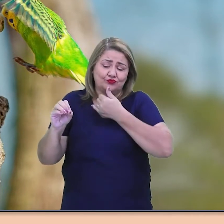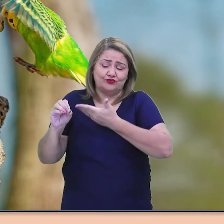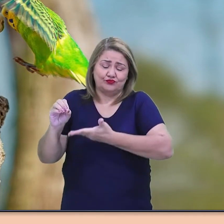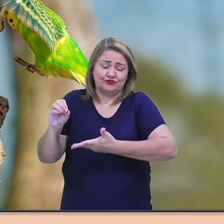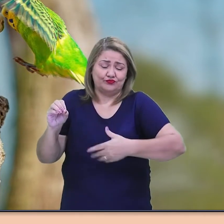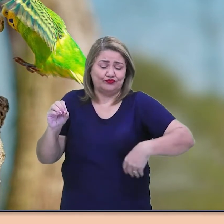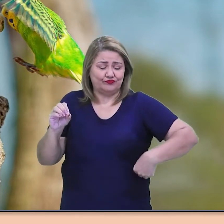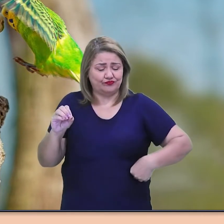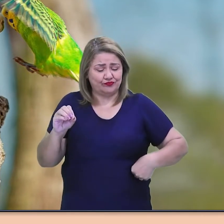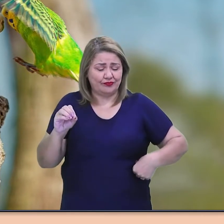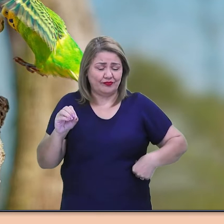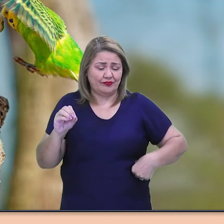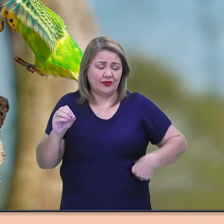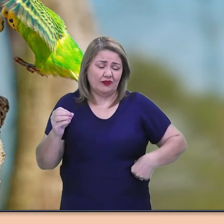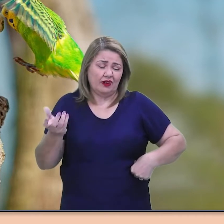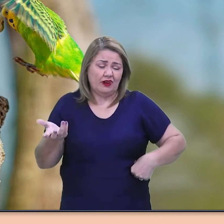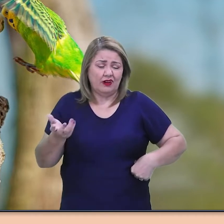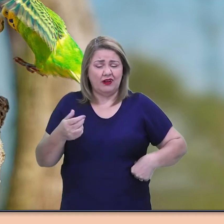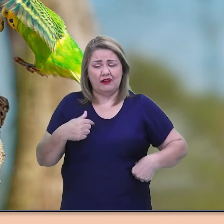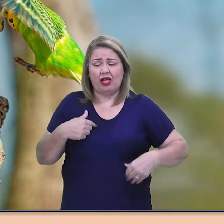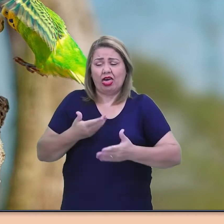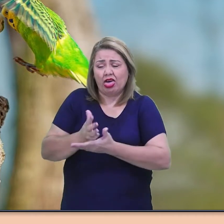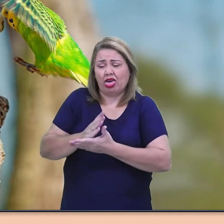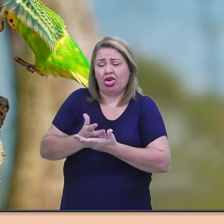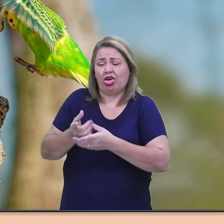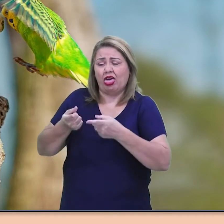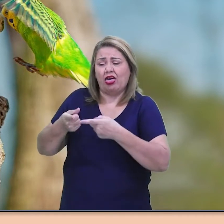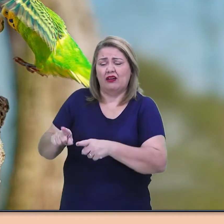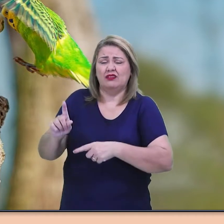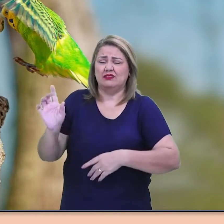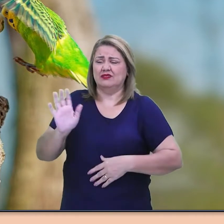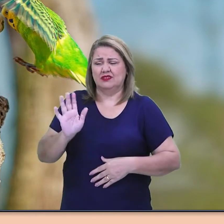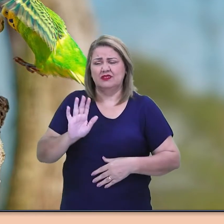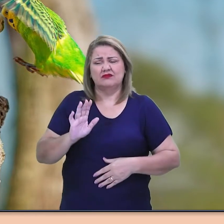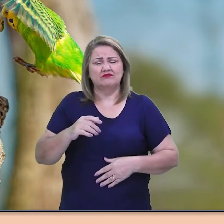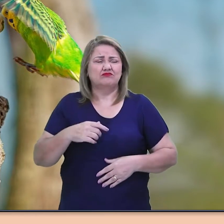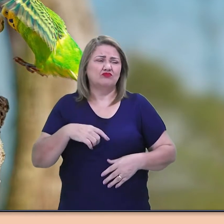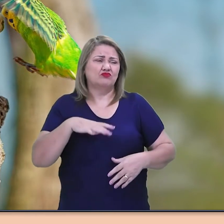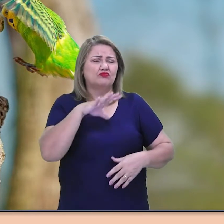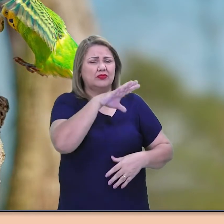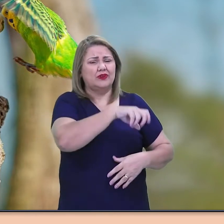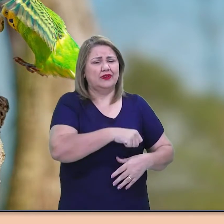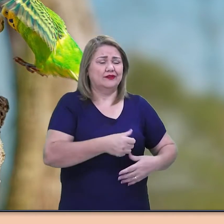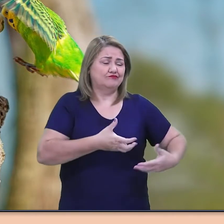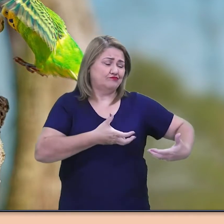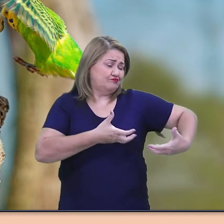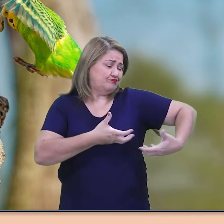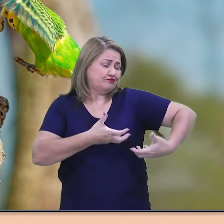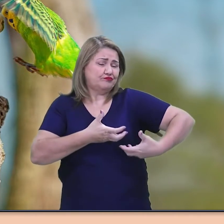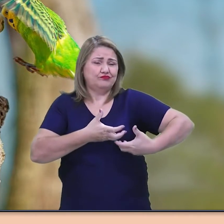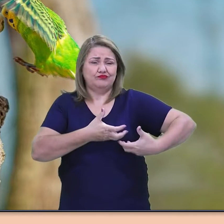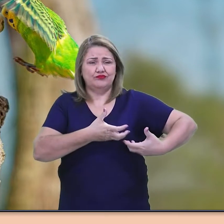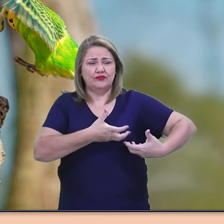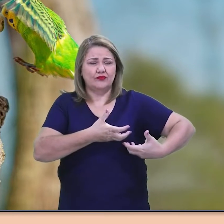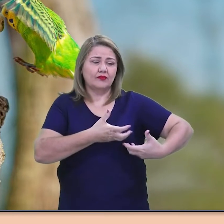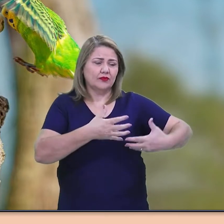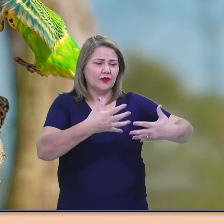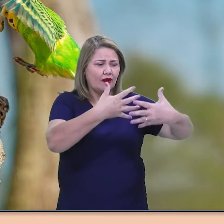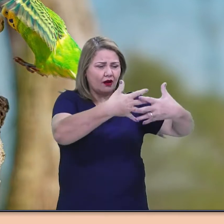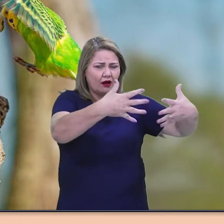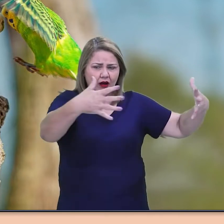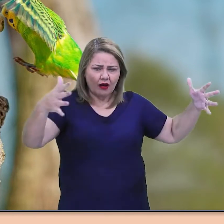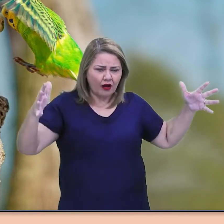não valia por tão pouco amuá-lo. O caipira passou a braçada de lenha encostada acerca do